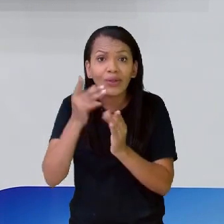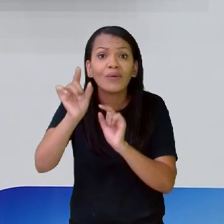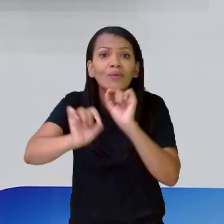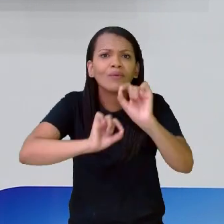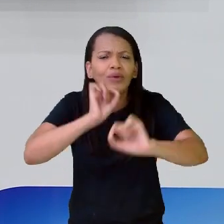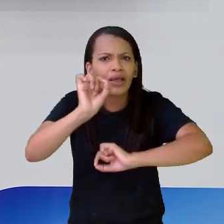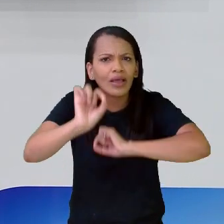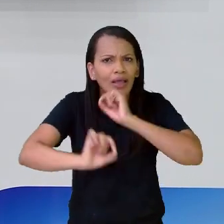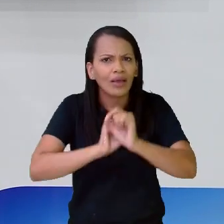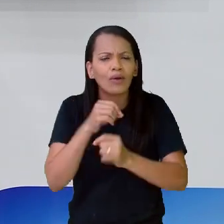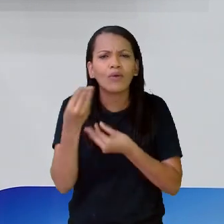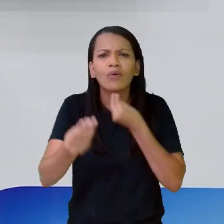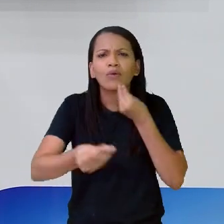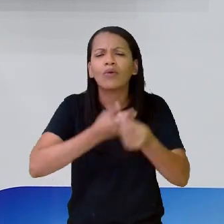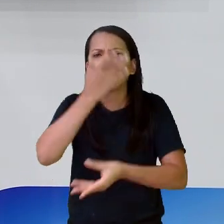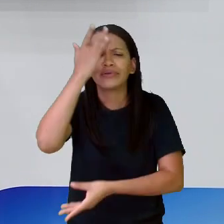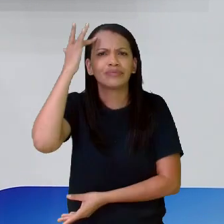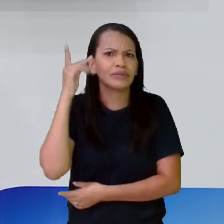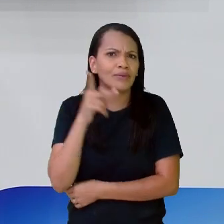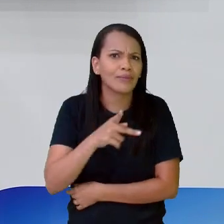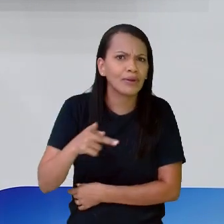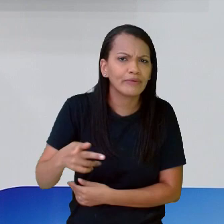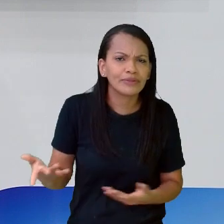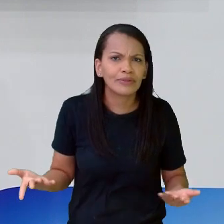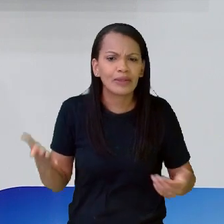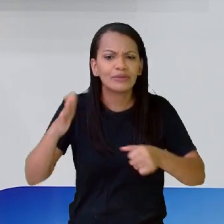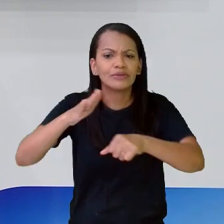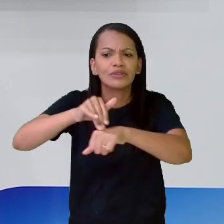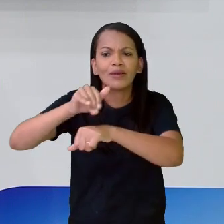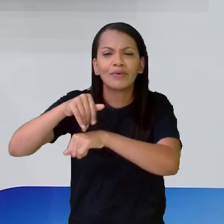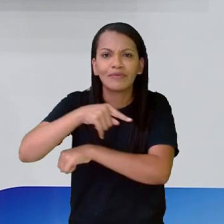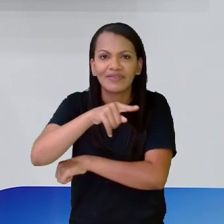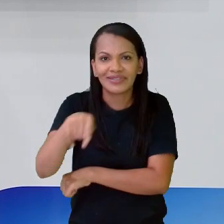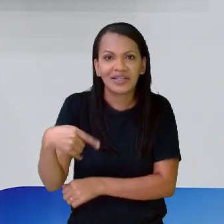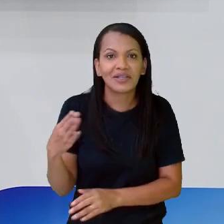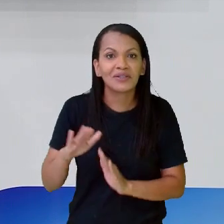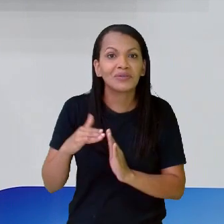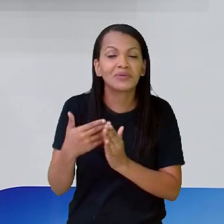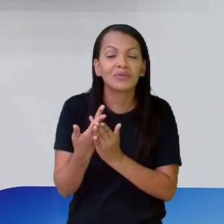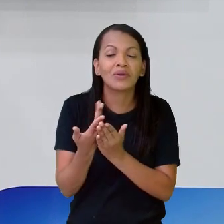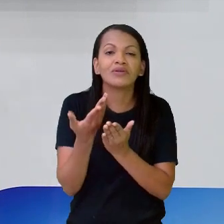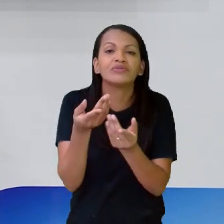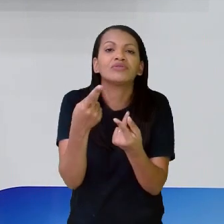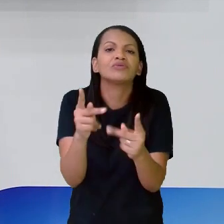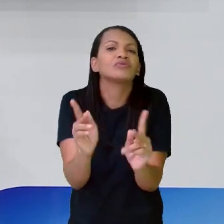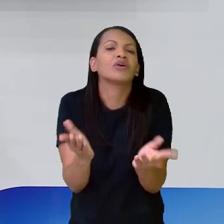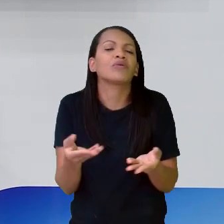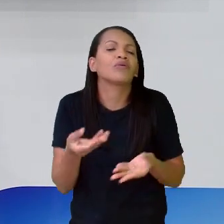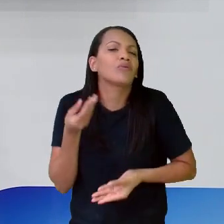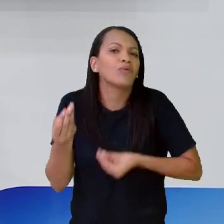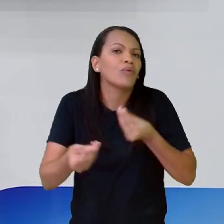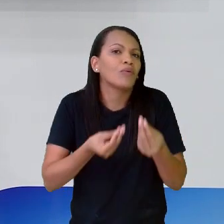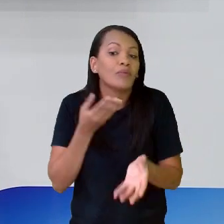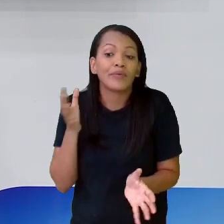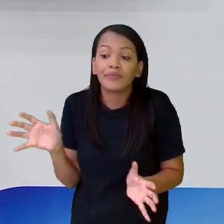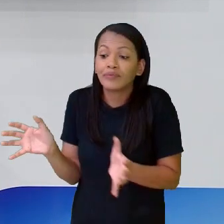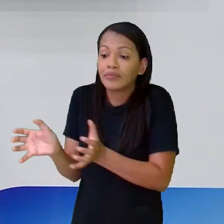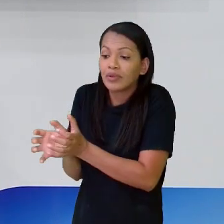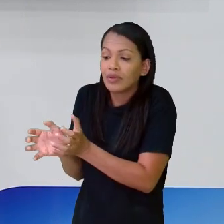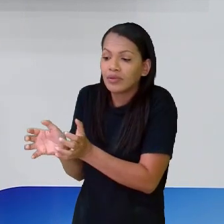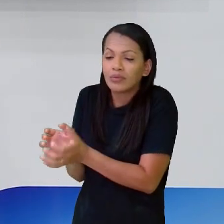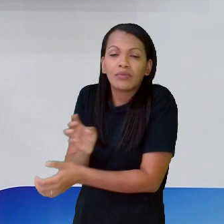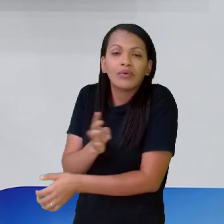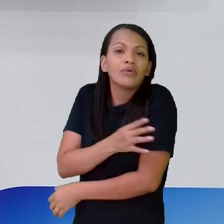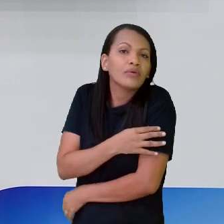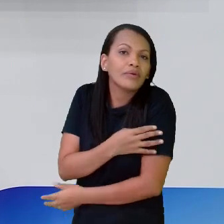é que as pessoas se referem? A professora, as pessoas que trabalham na sua escola. A turma do quarto ano.